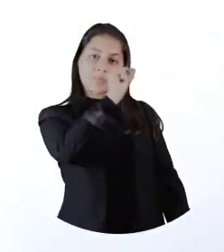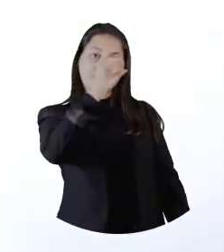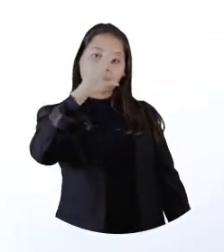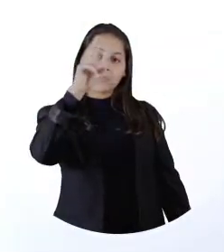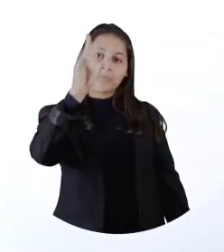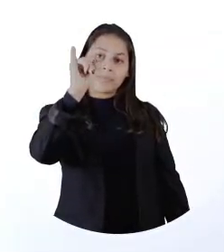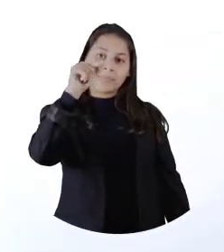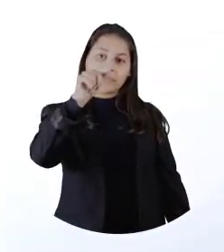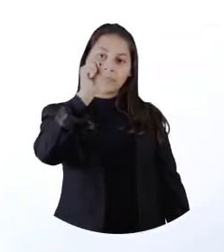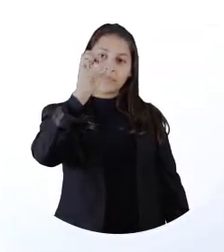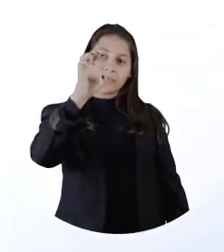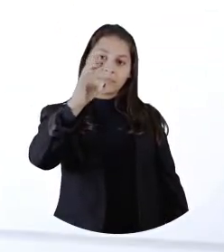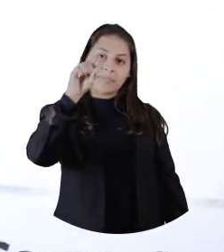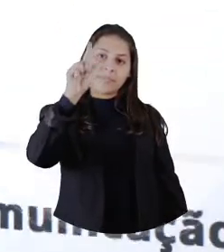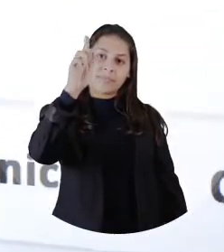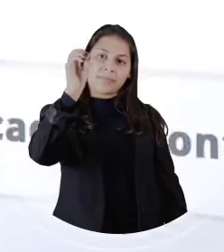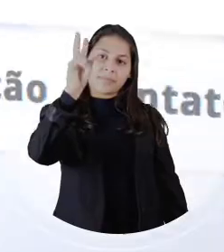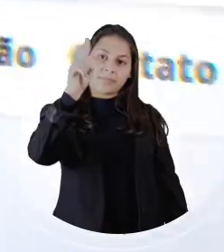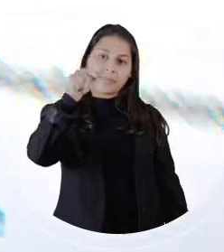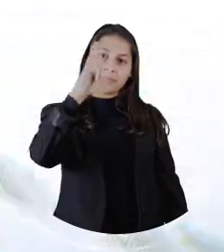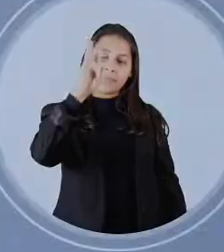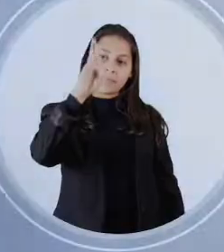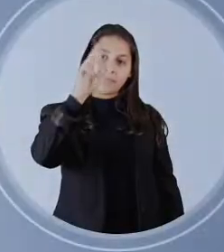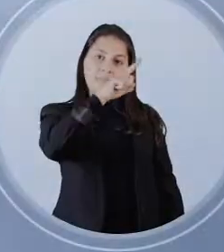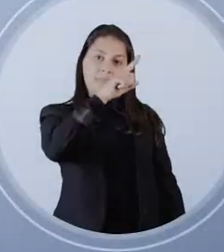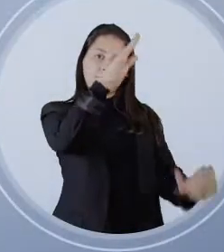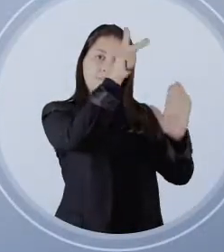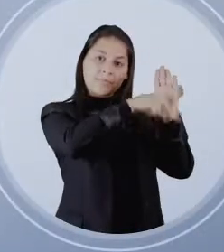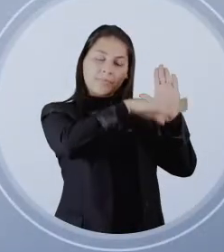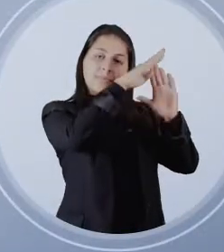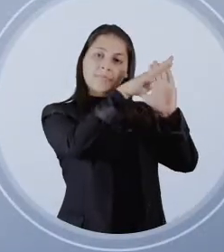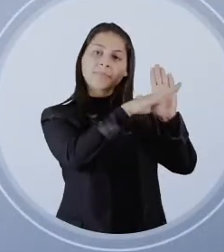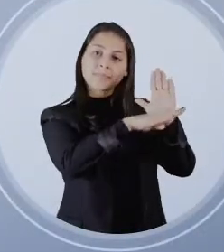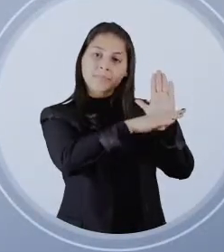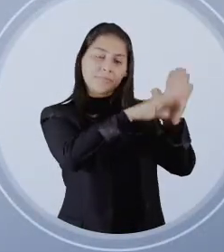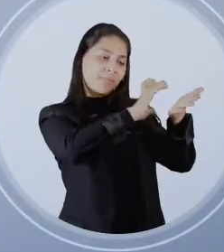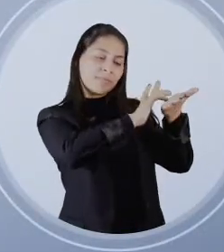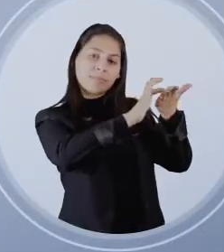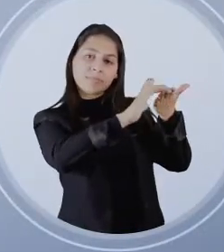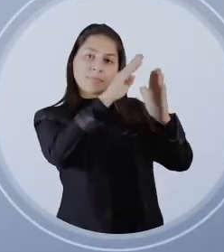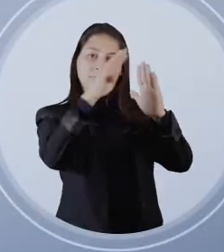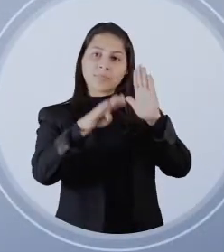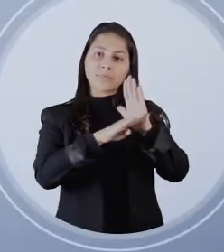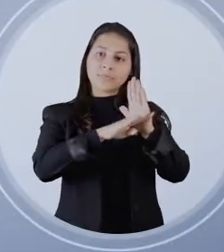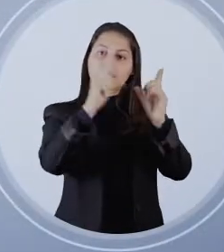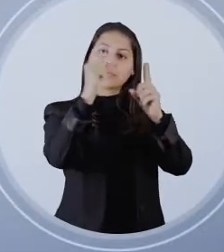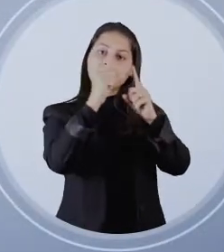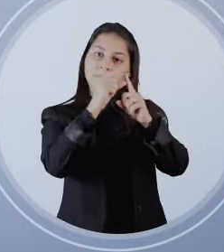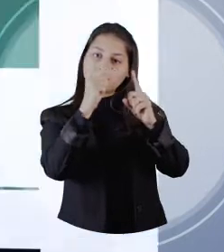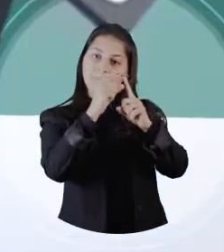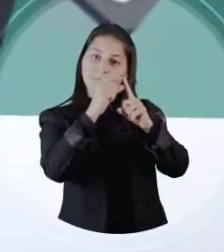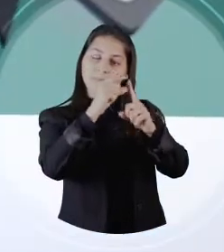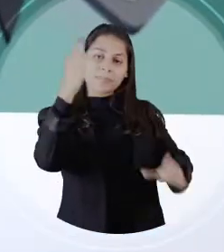Acesse cvi.sc.gov.br e na área Projetos e Proposituras, preencha os campos, digite uma palavra